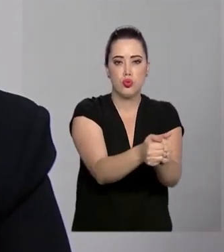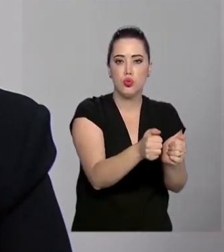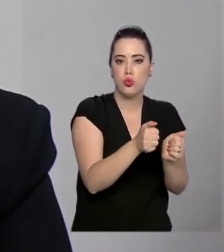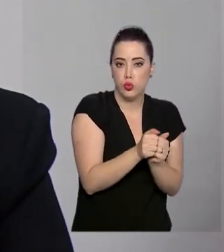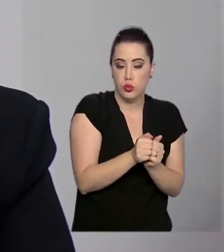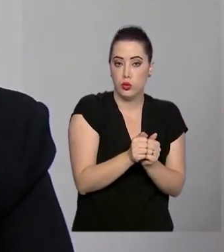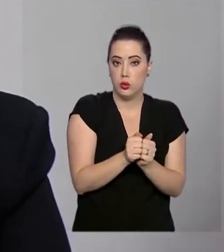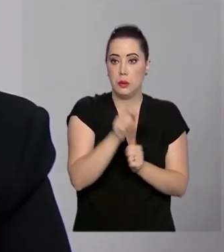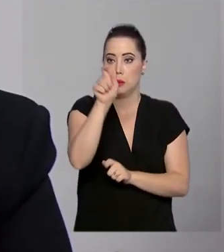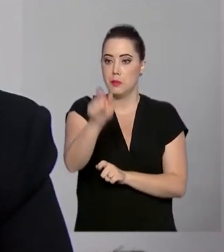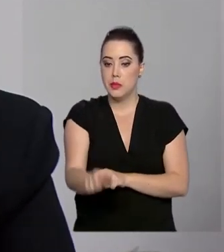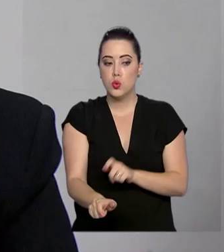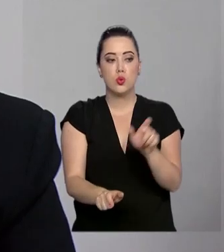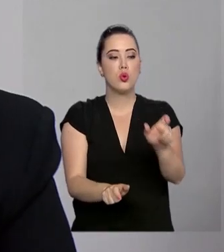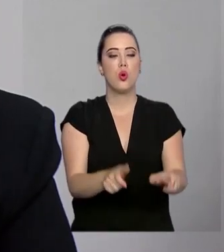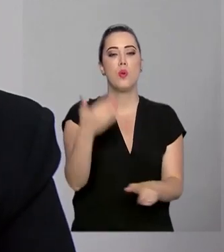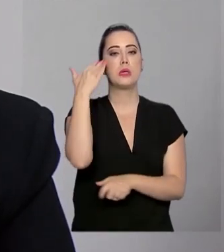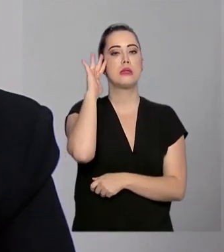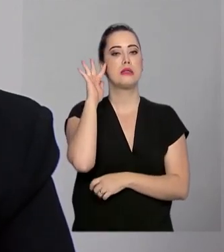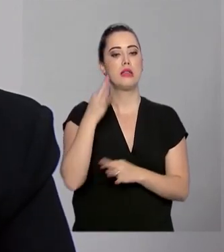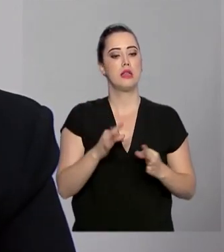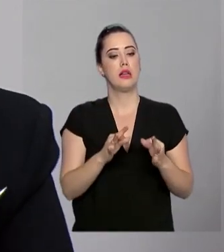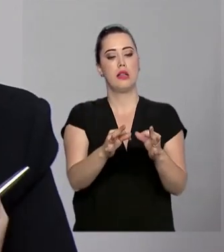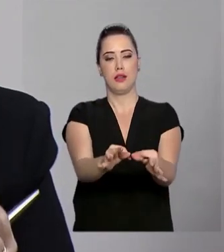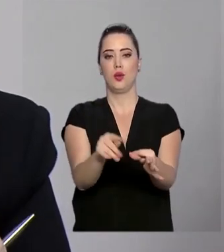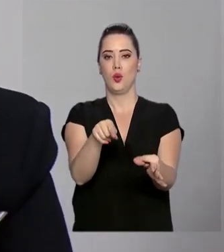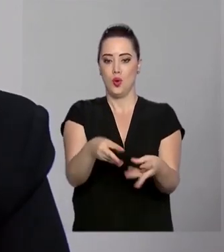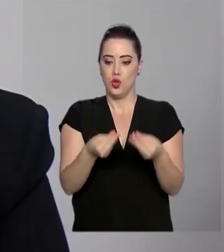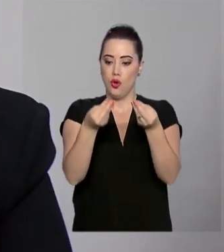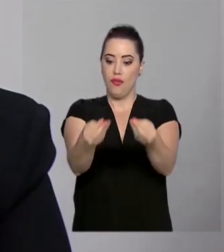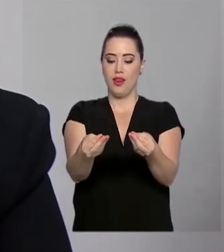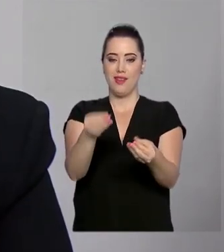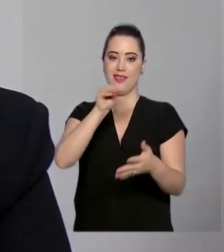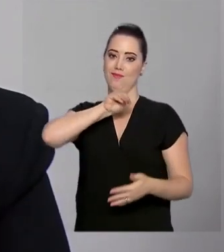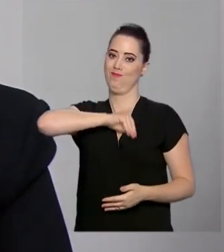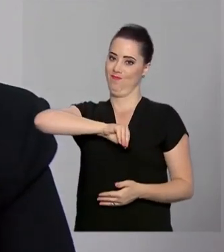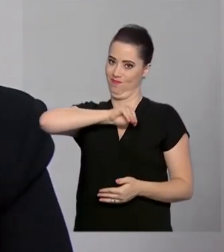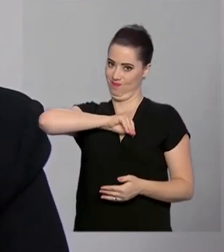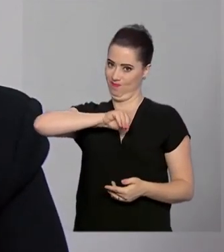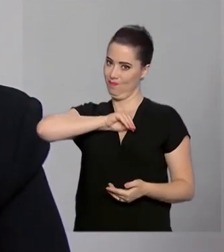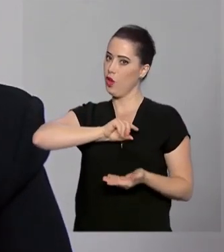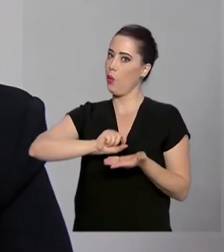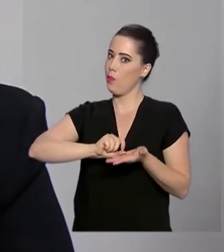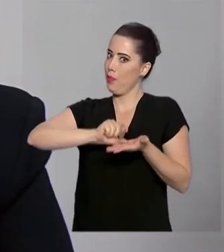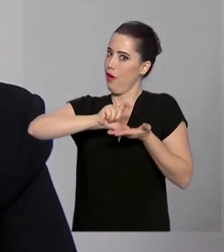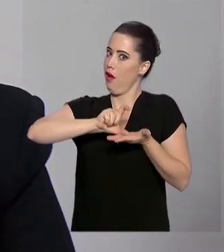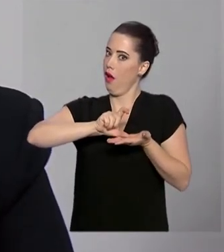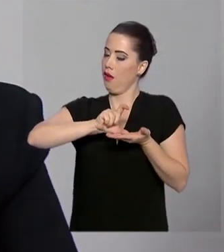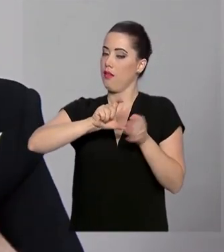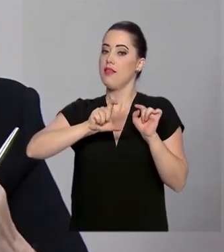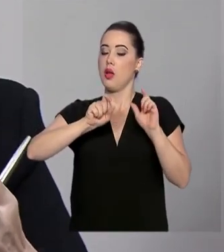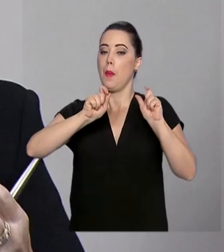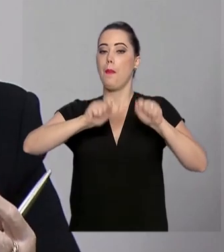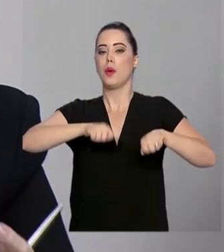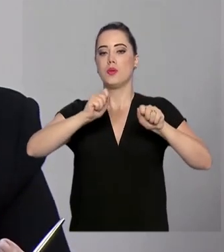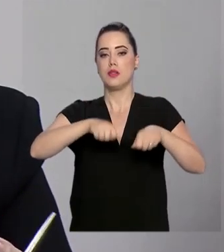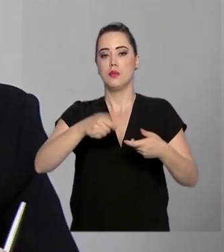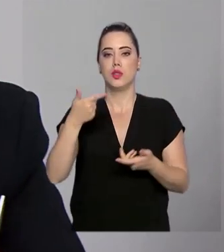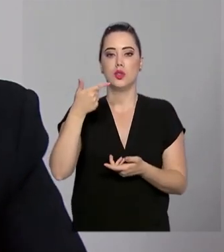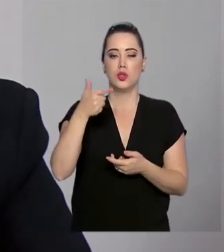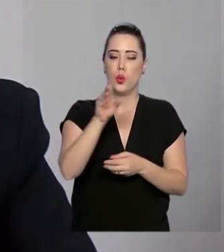com que elas entendam que a tecnologia vai lhes dar renda e que essa renda vai ser possível que elas